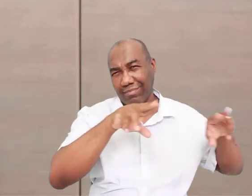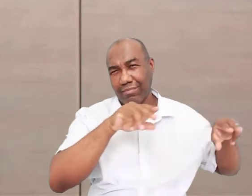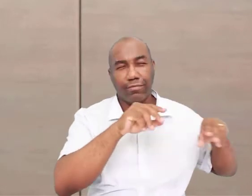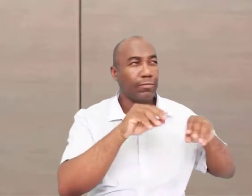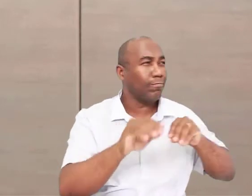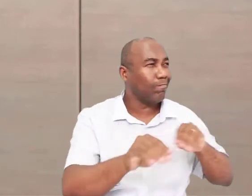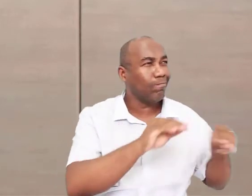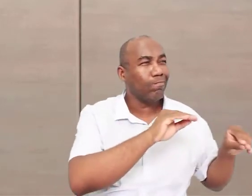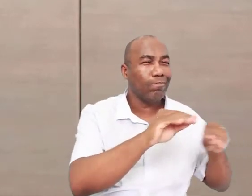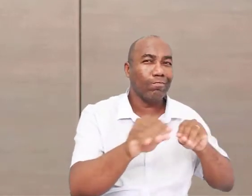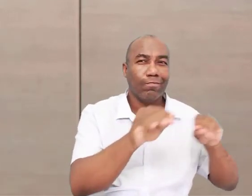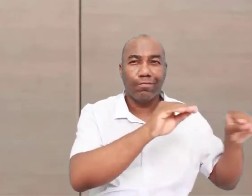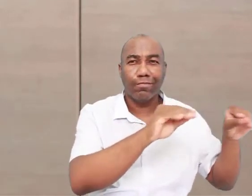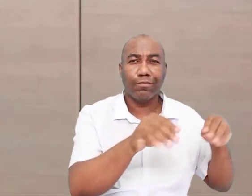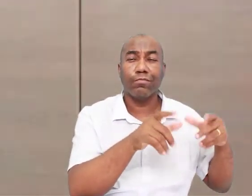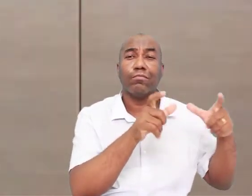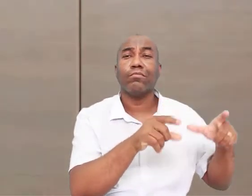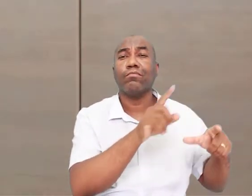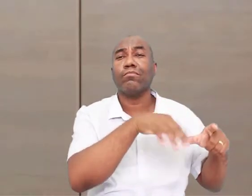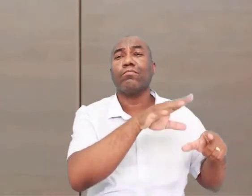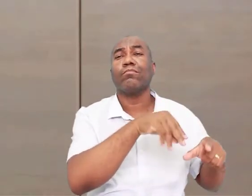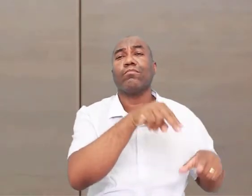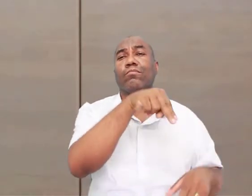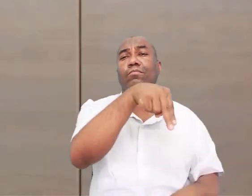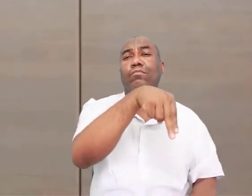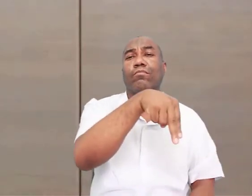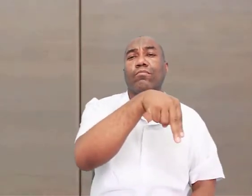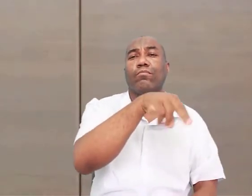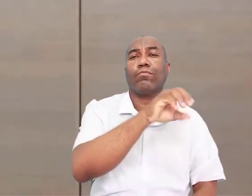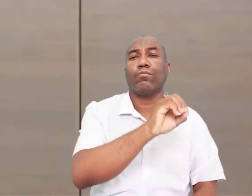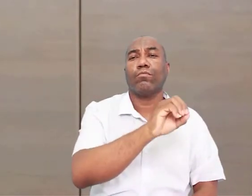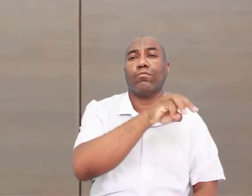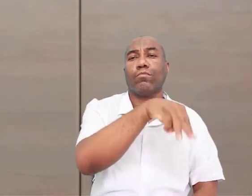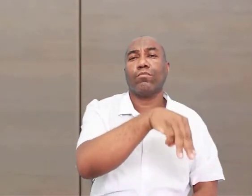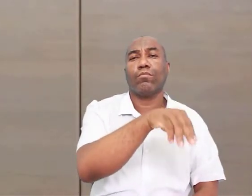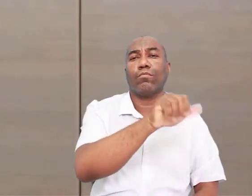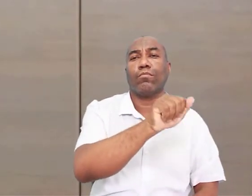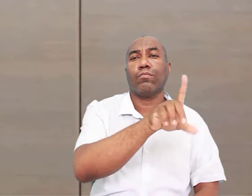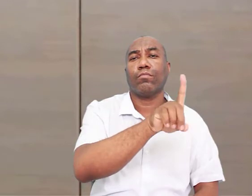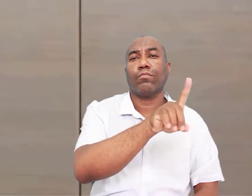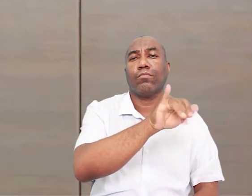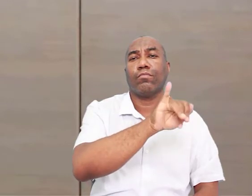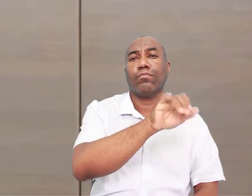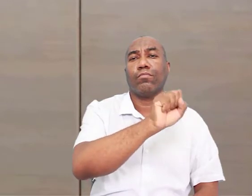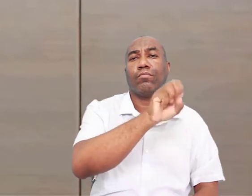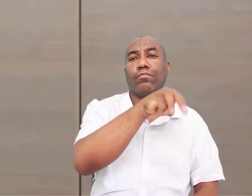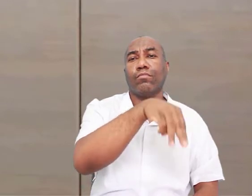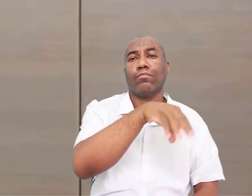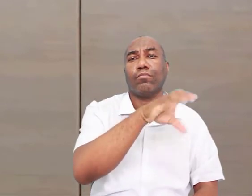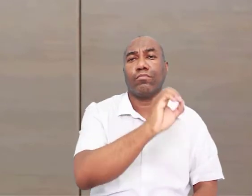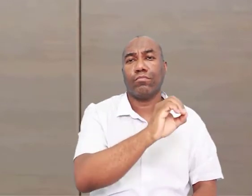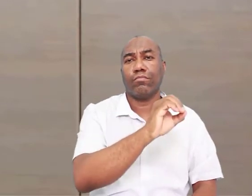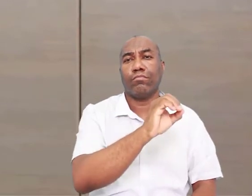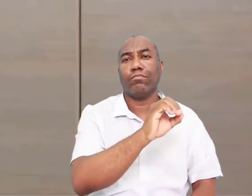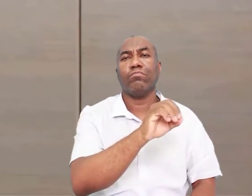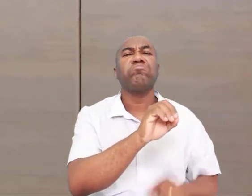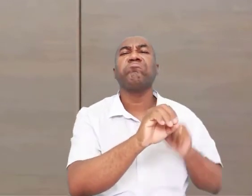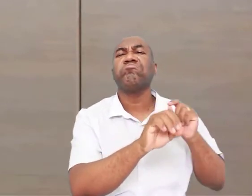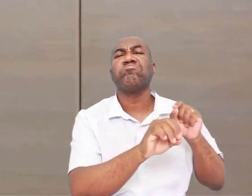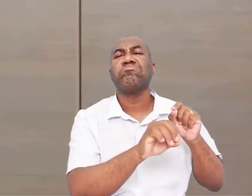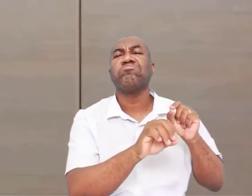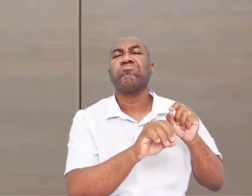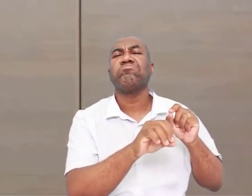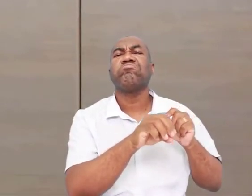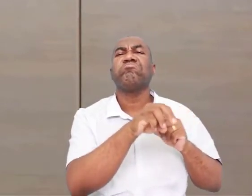Paleolítico é o nomadismo. Olha aqui, ó. O nomadismo. Eles são nômades. O é isso?